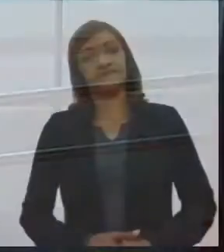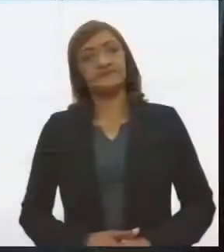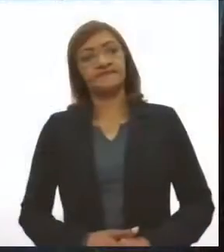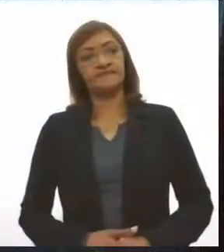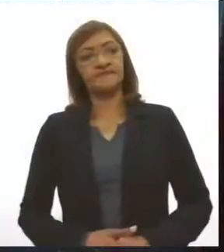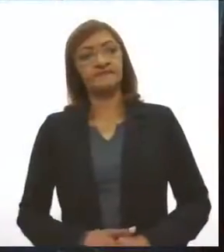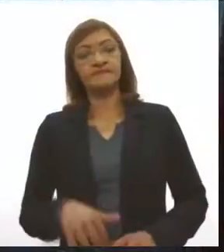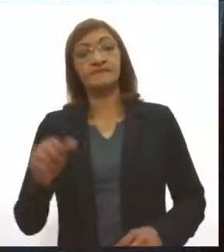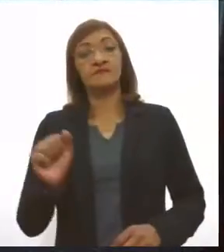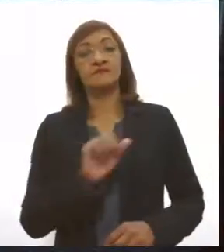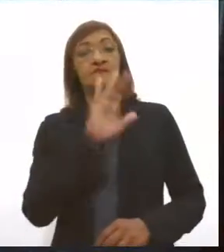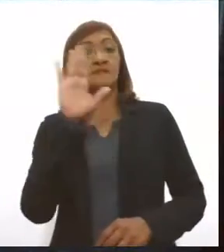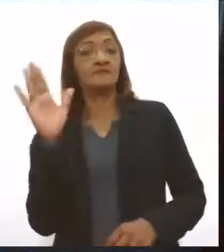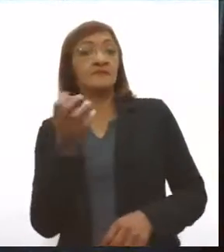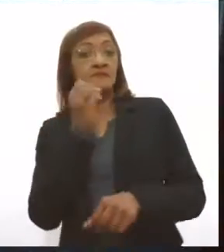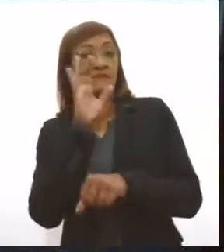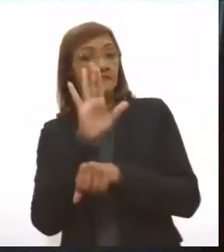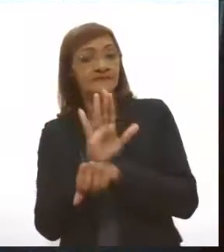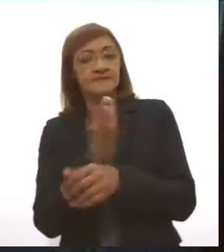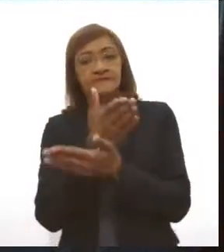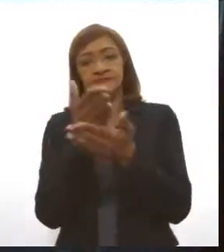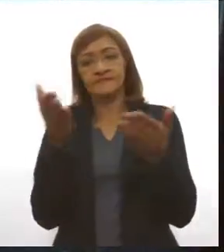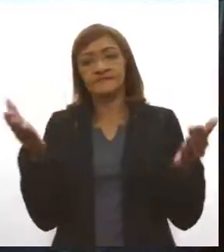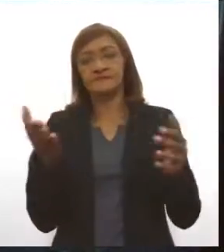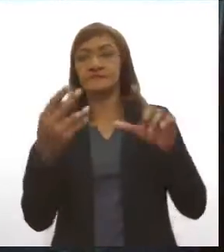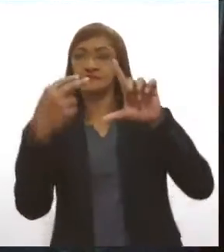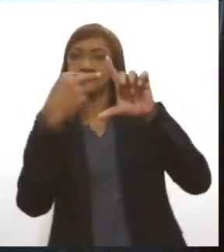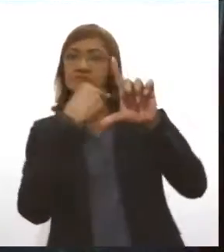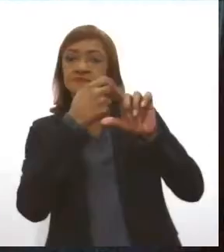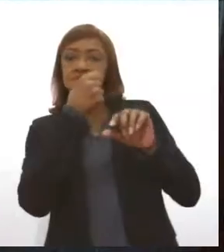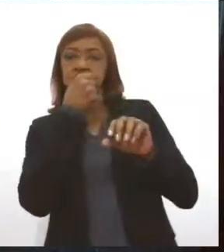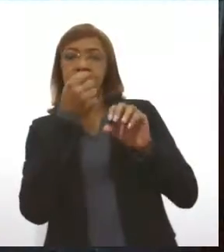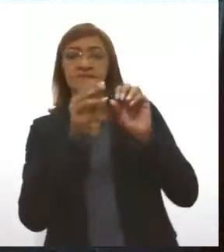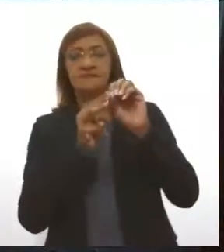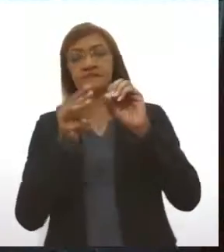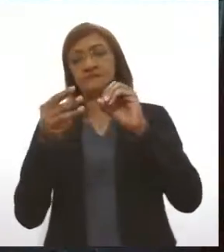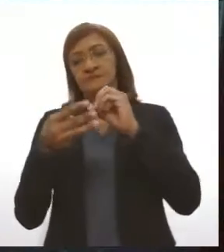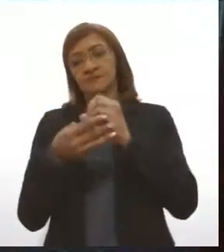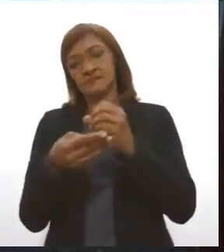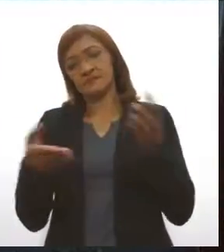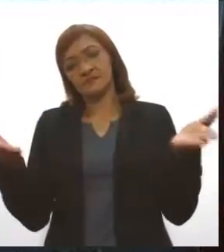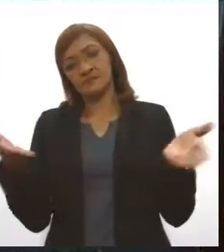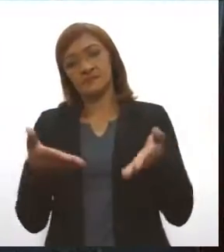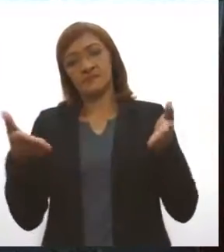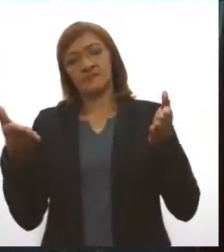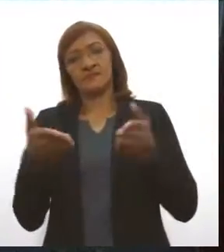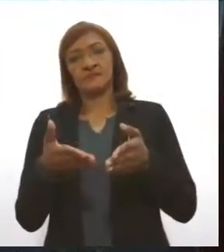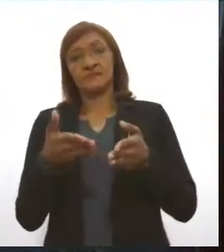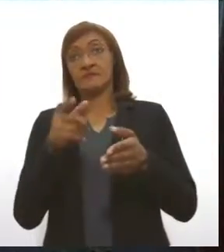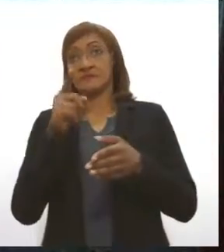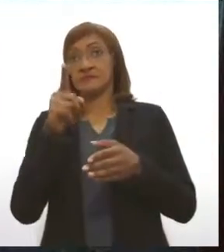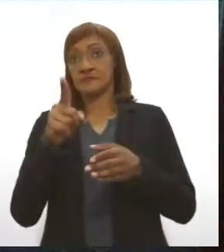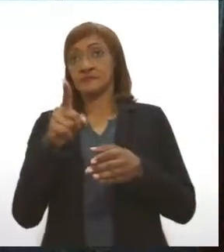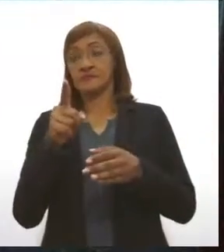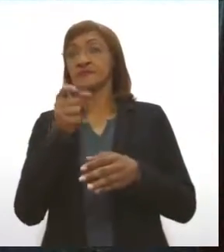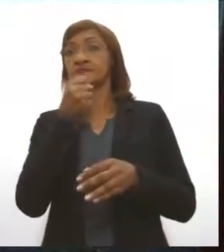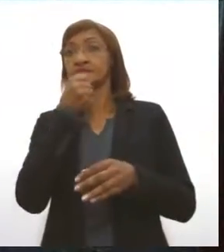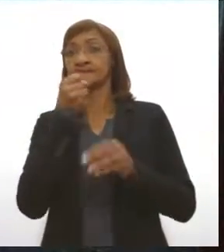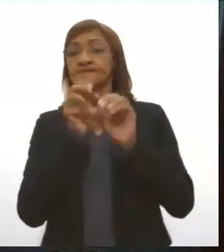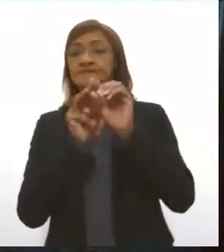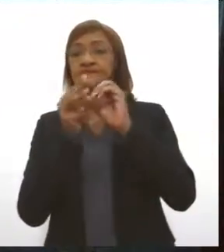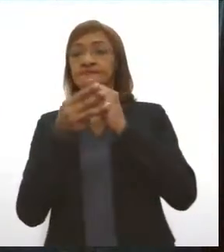Olá, boa tarde pra você que acompanha a programação da TV Ales e agora neste momento na tela da sua TV o Ales Notícia